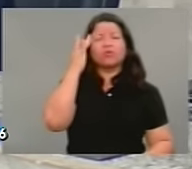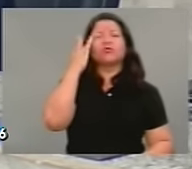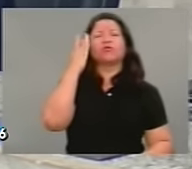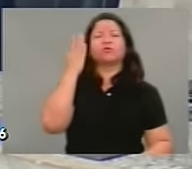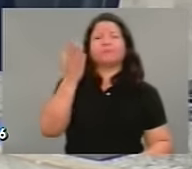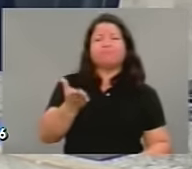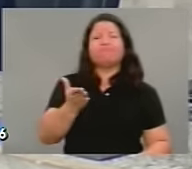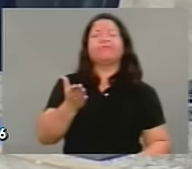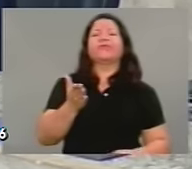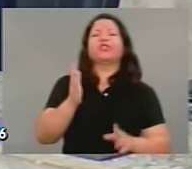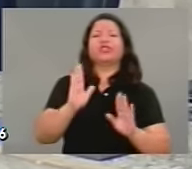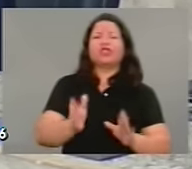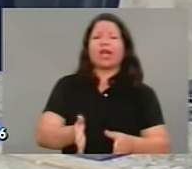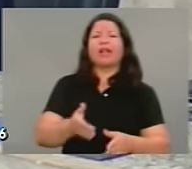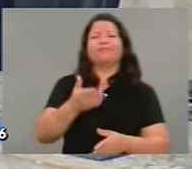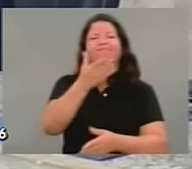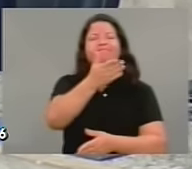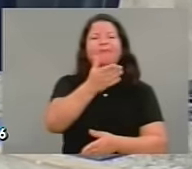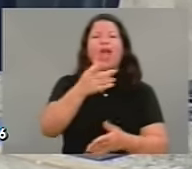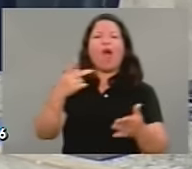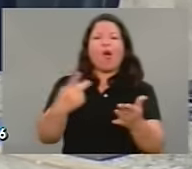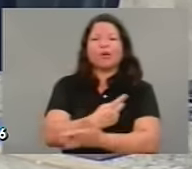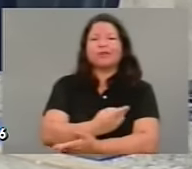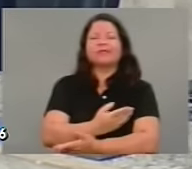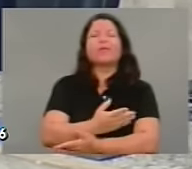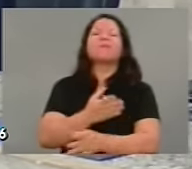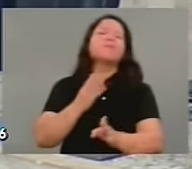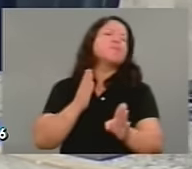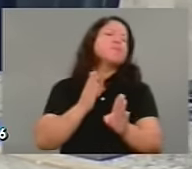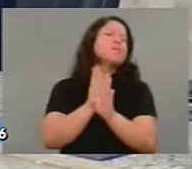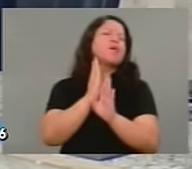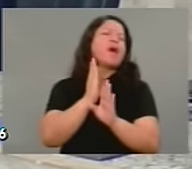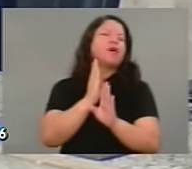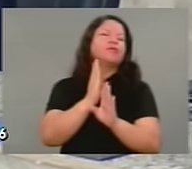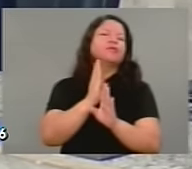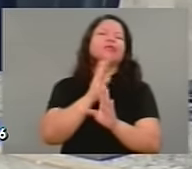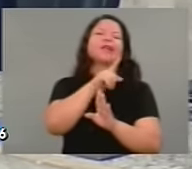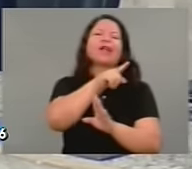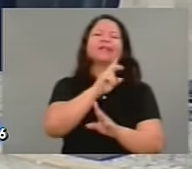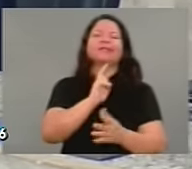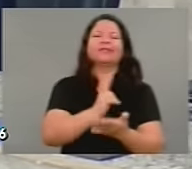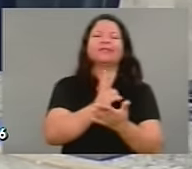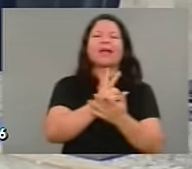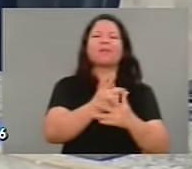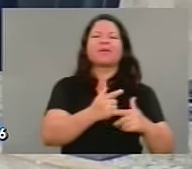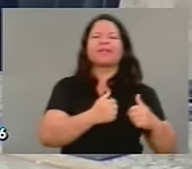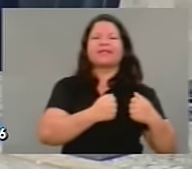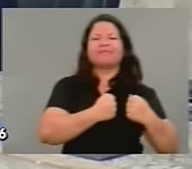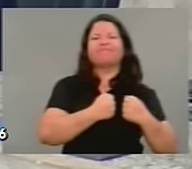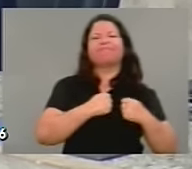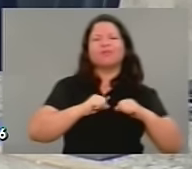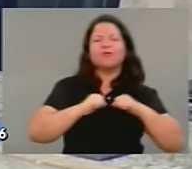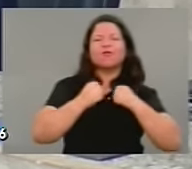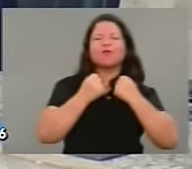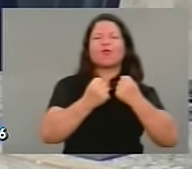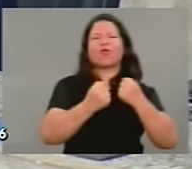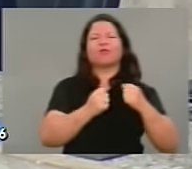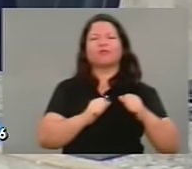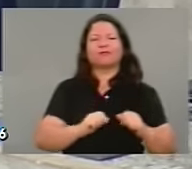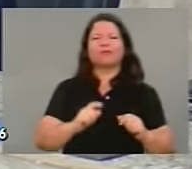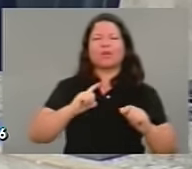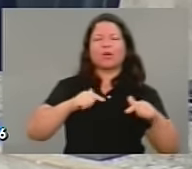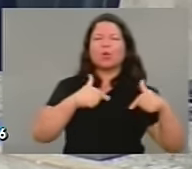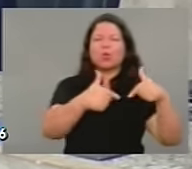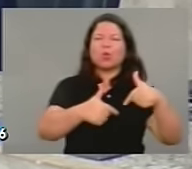sofreu esse ataque exatamente pelas suas bandeiras em defesa do povo, em defesa dos direitos humanos,